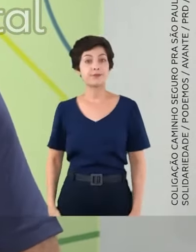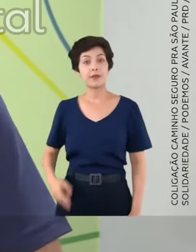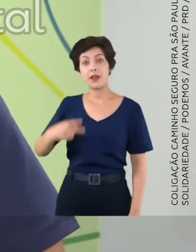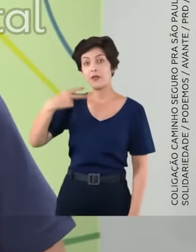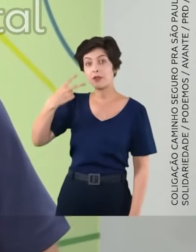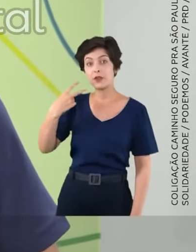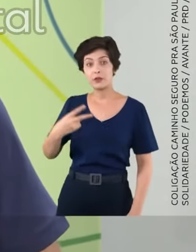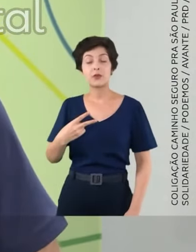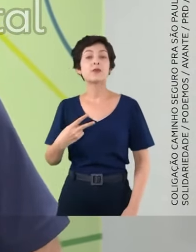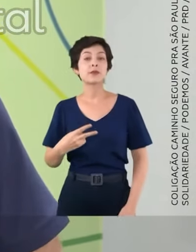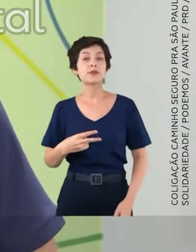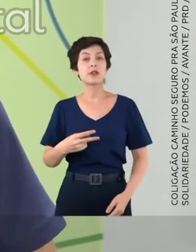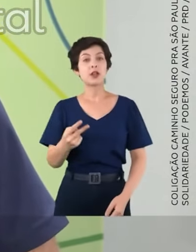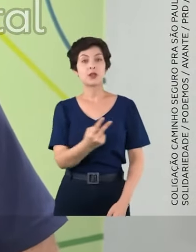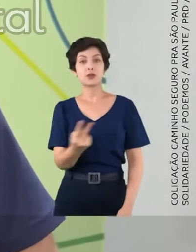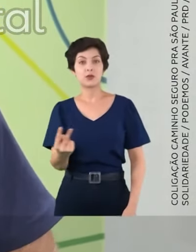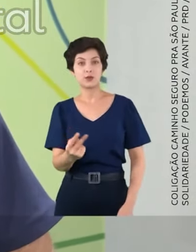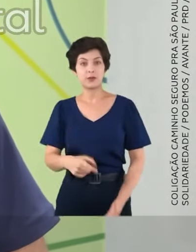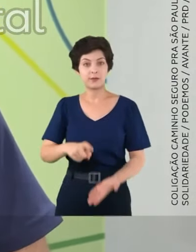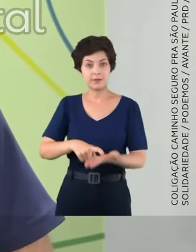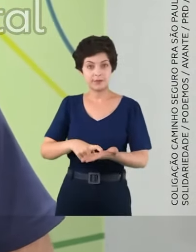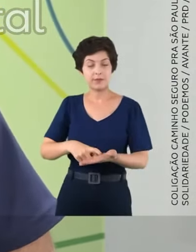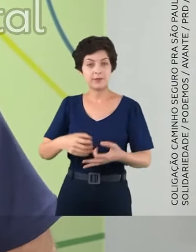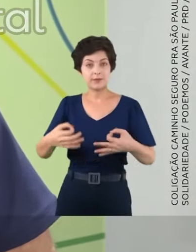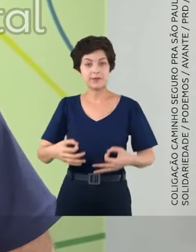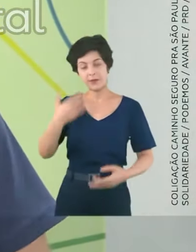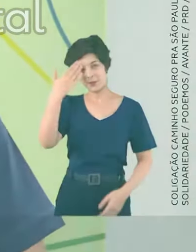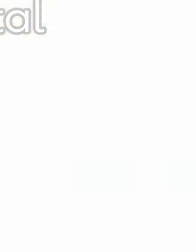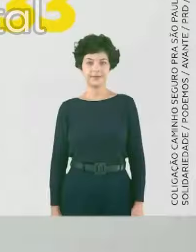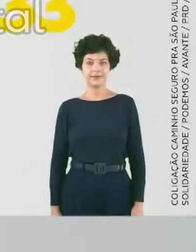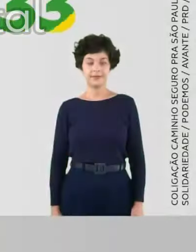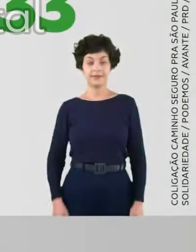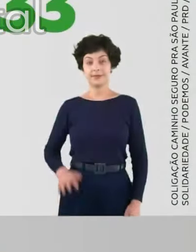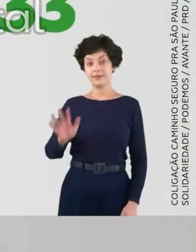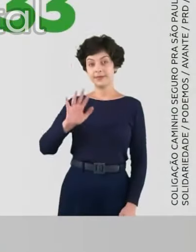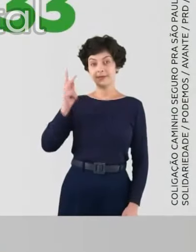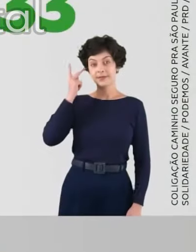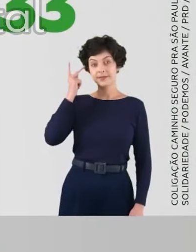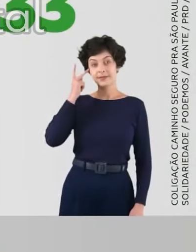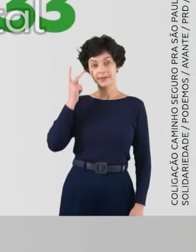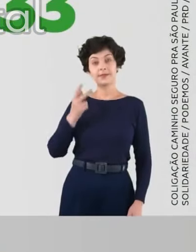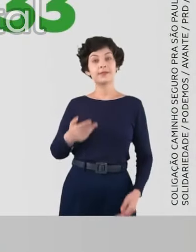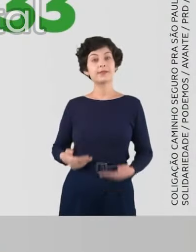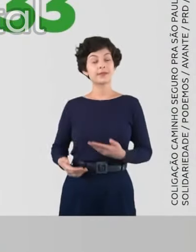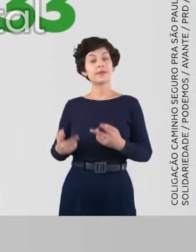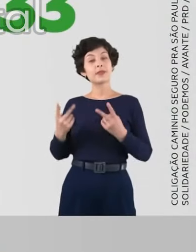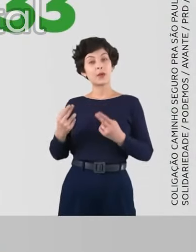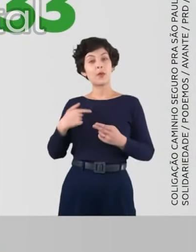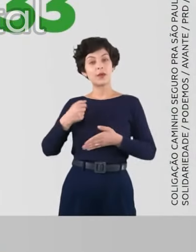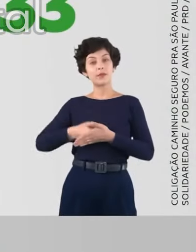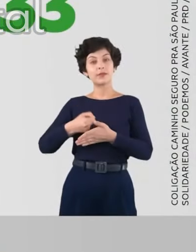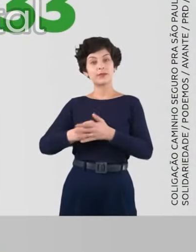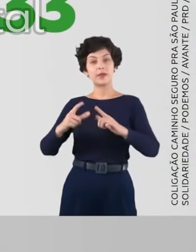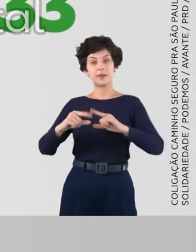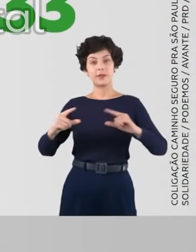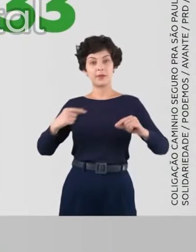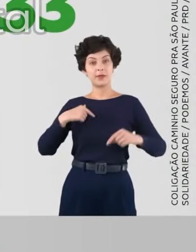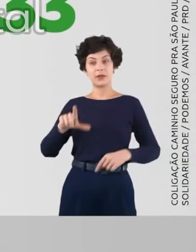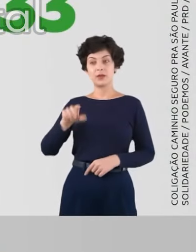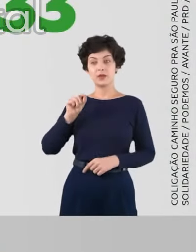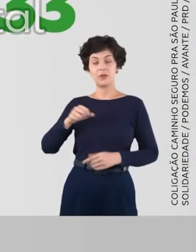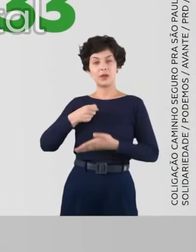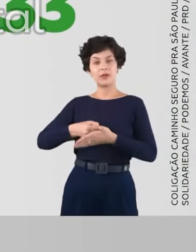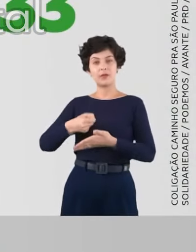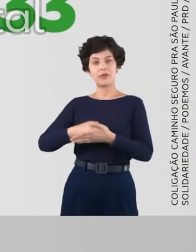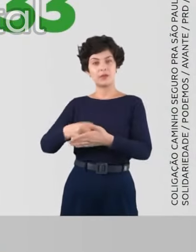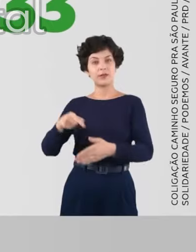Para a vereadora, TECLIA 2-2 e confirme. Muito obrigado. Olá, São Paulo. Nicolas Ferreira. Assim como estou lutando em Brasília, estou escolhendo